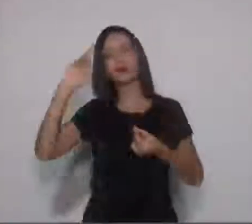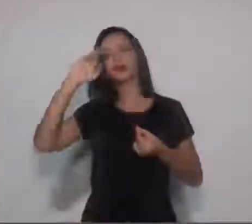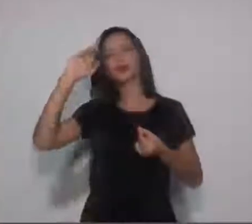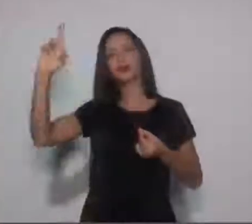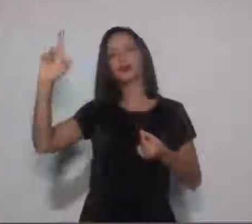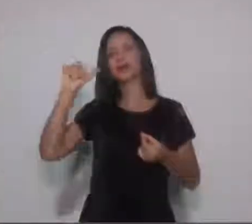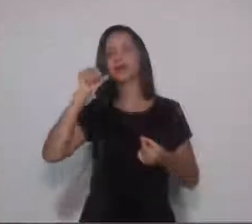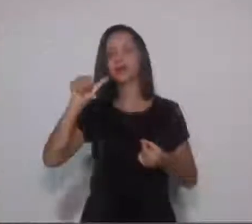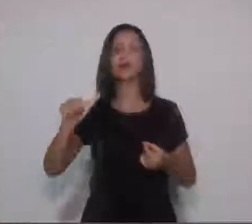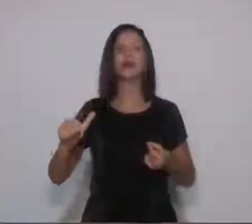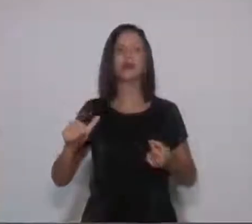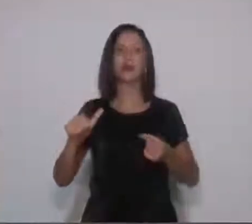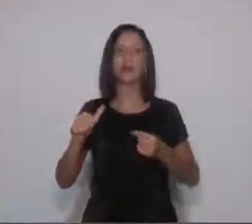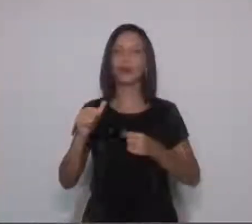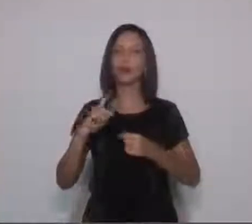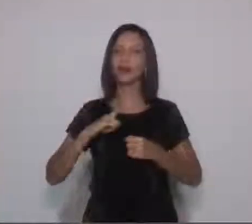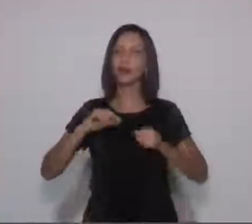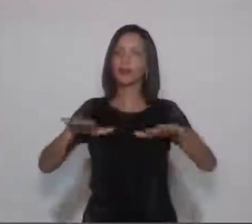vereadoras.